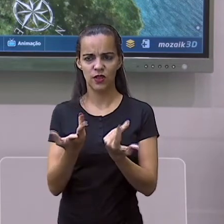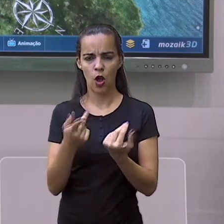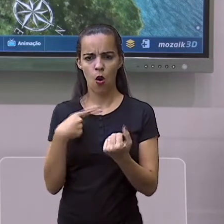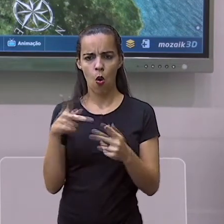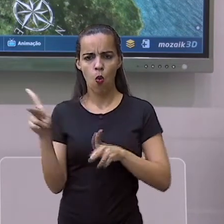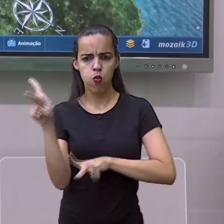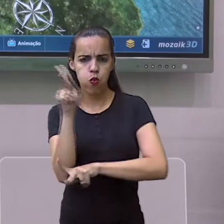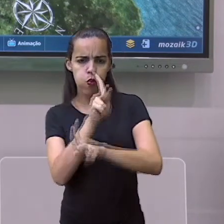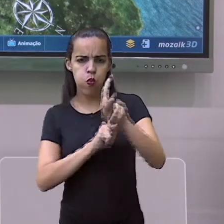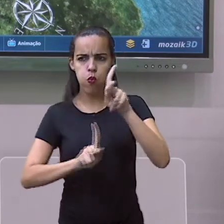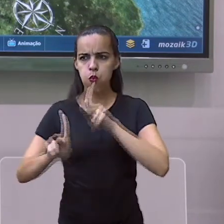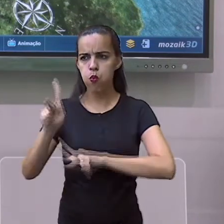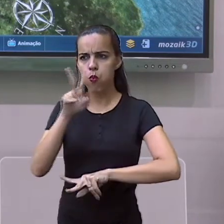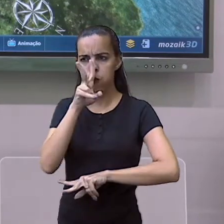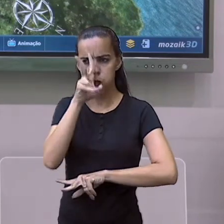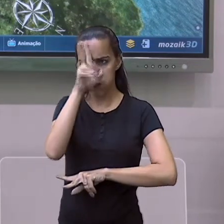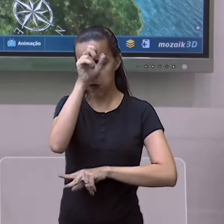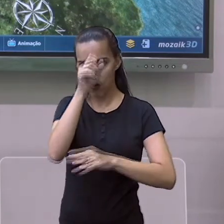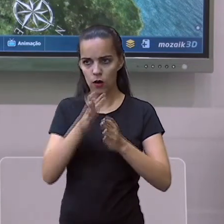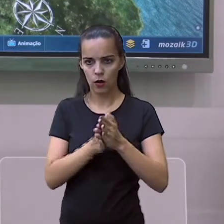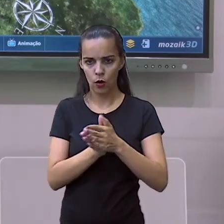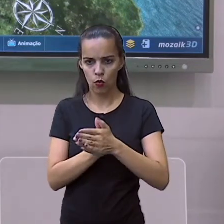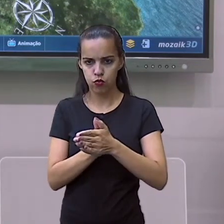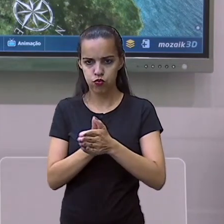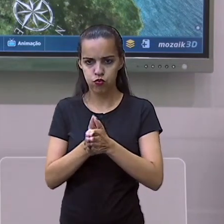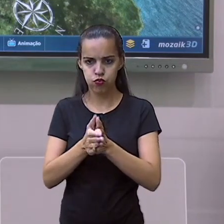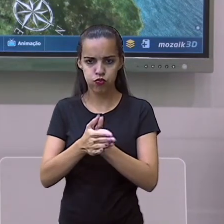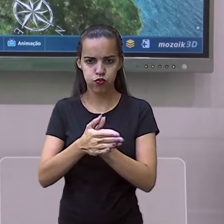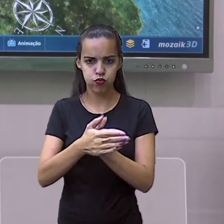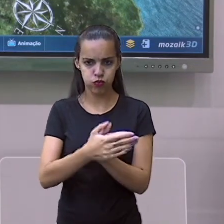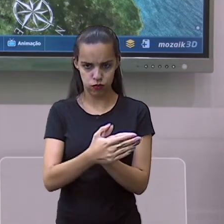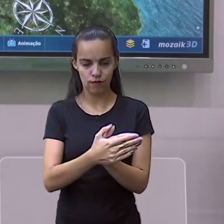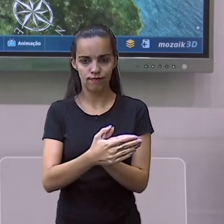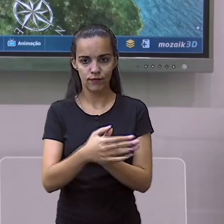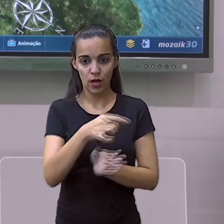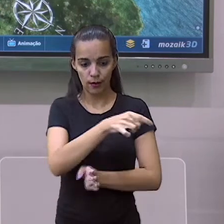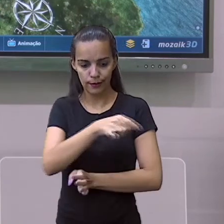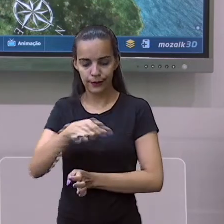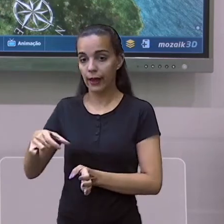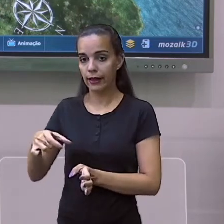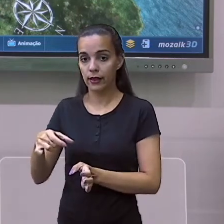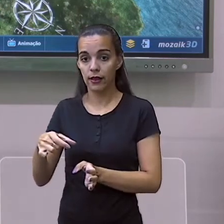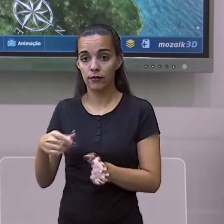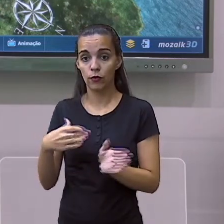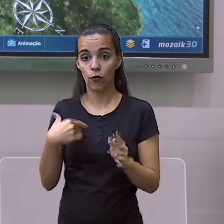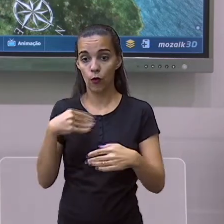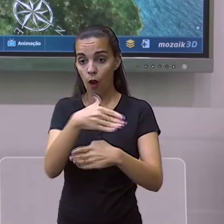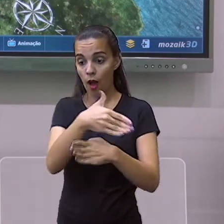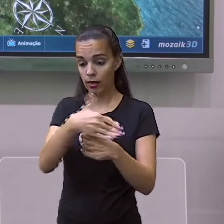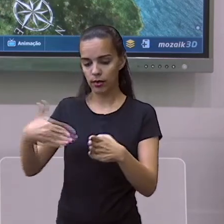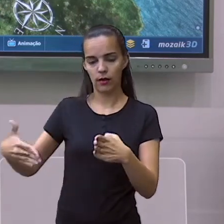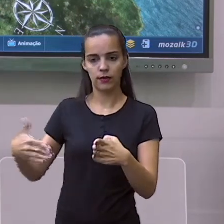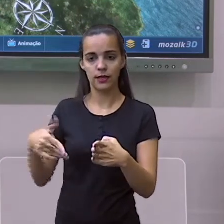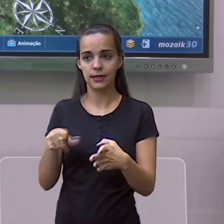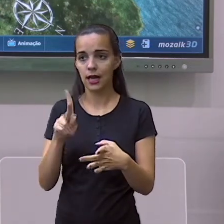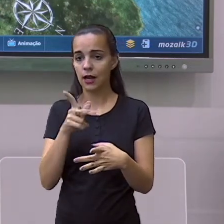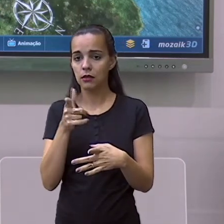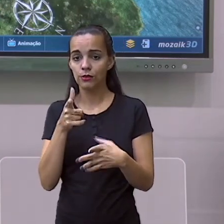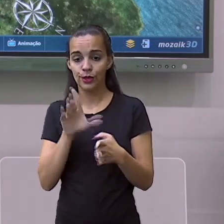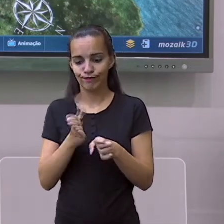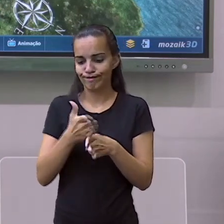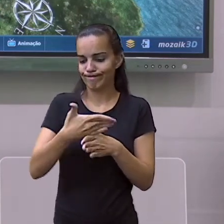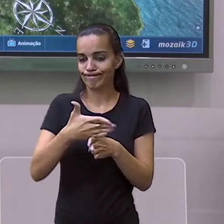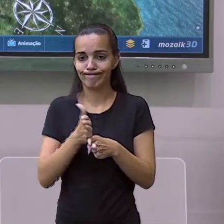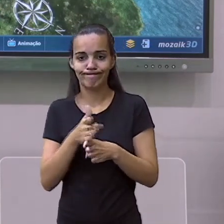muito forte, ele acabou fechando o canal fechando o e por quatro dias, mais ou menos,